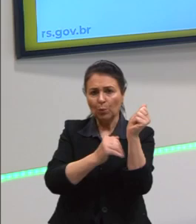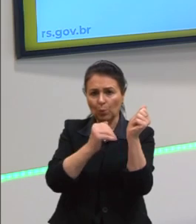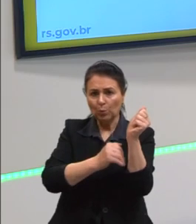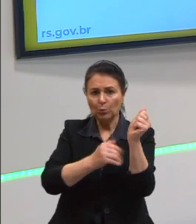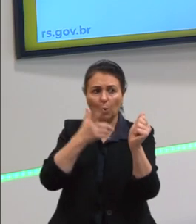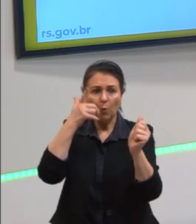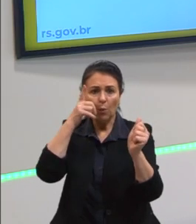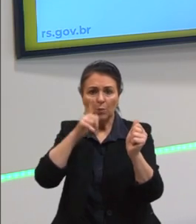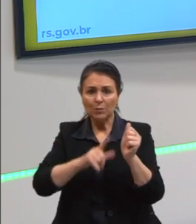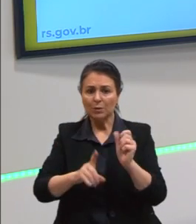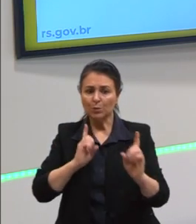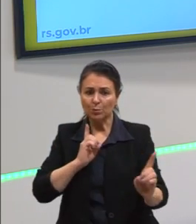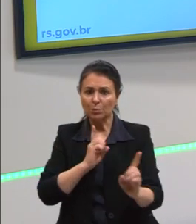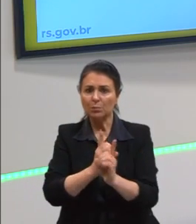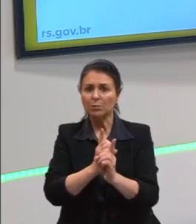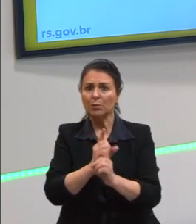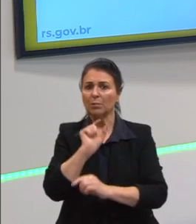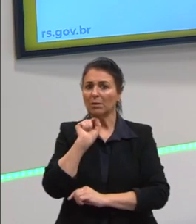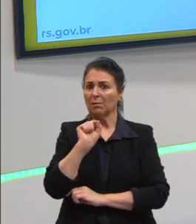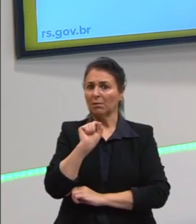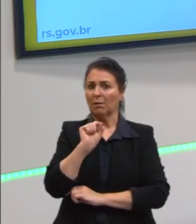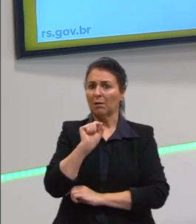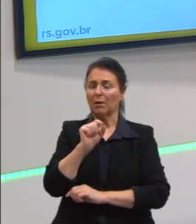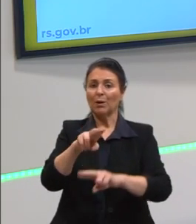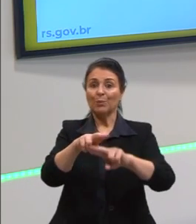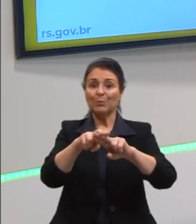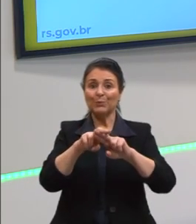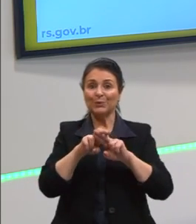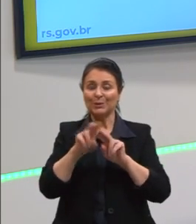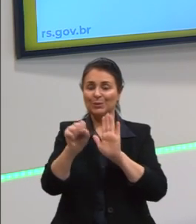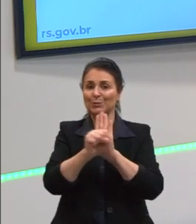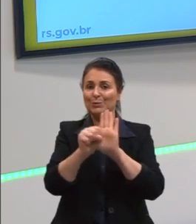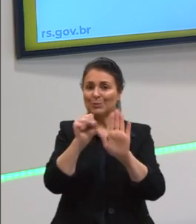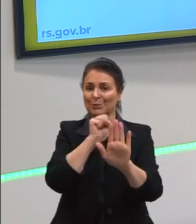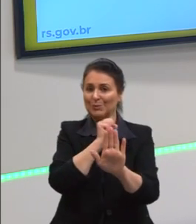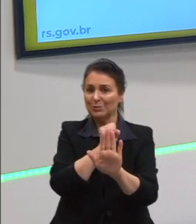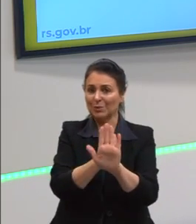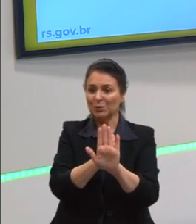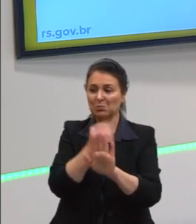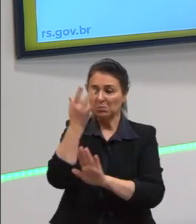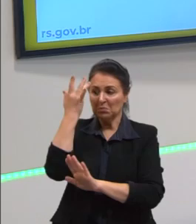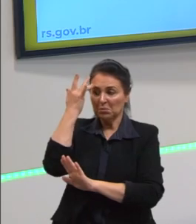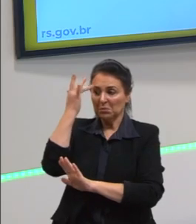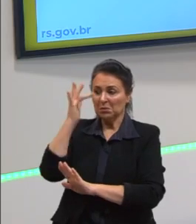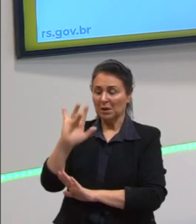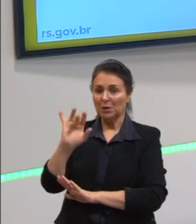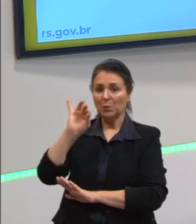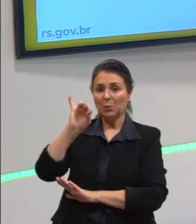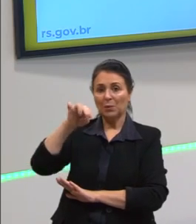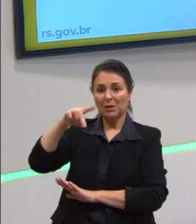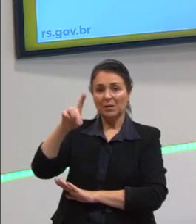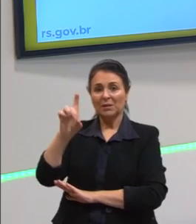Aqui não. Por isso, a gente chama ele de sujeito indeterminado. Existe um sujeito e eu não consigo